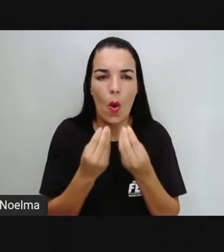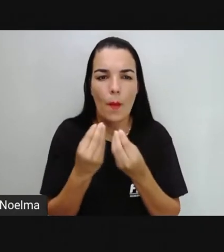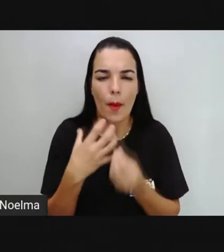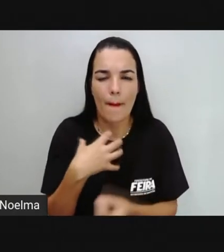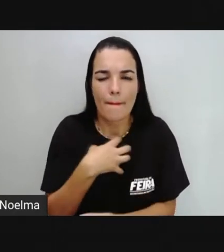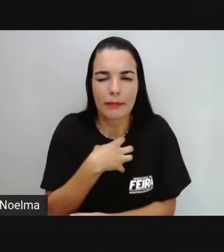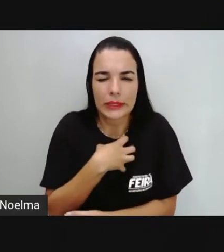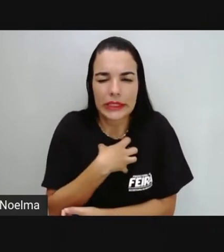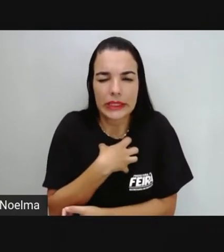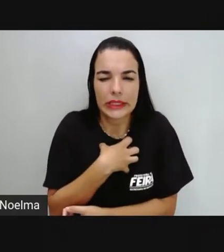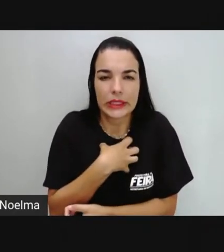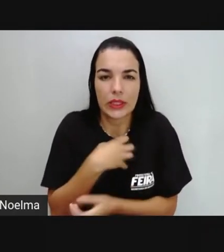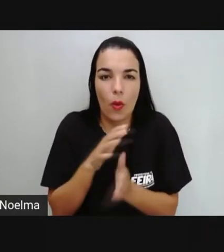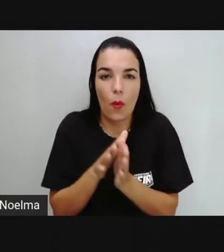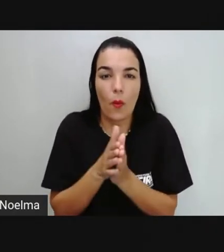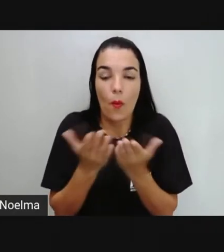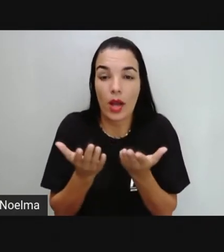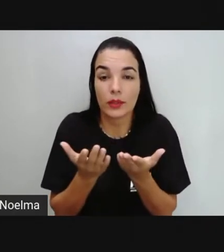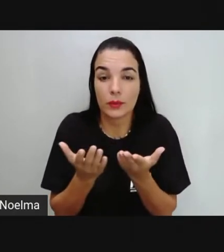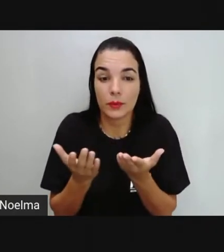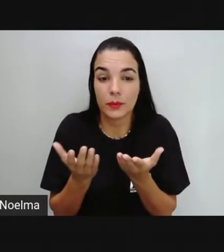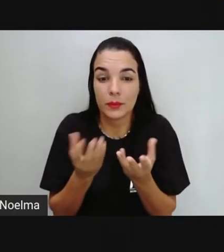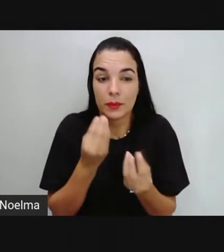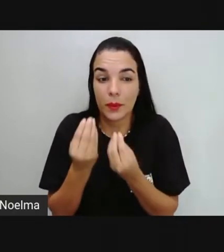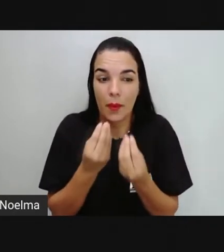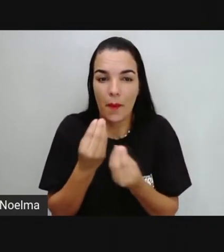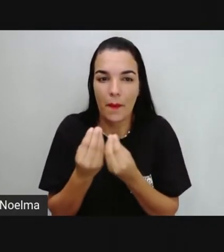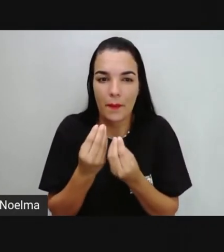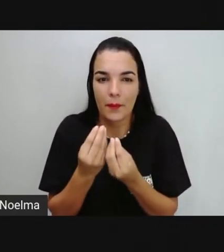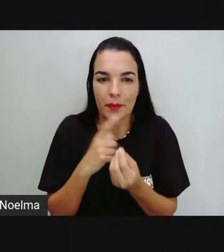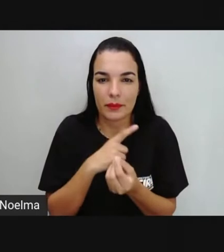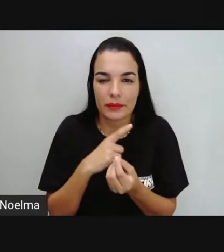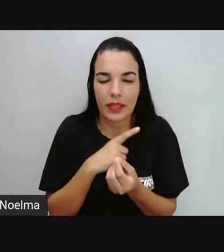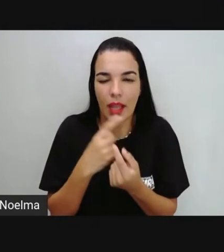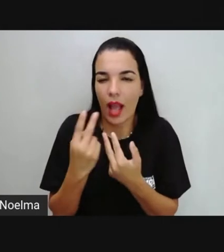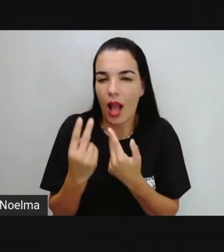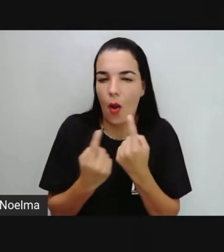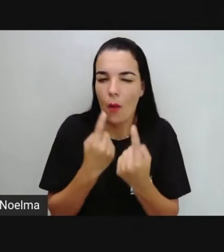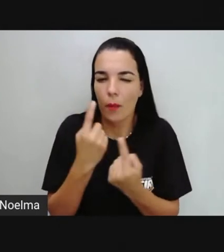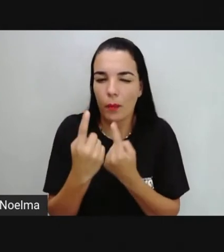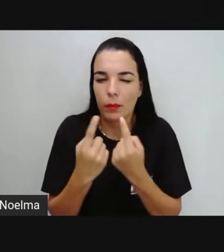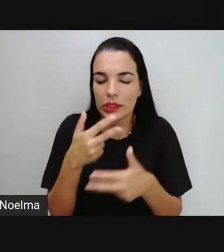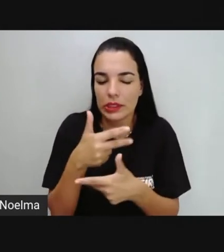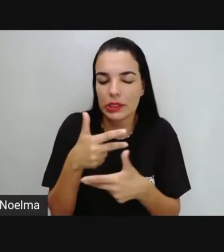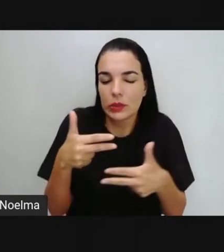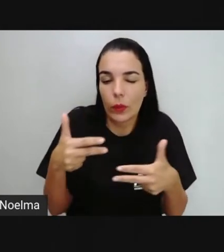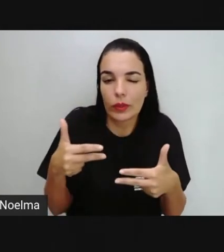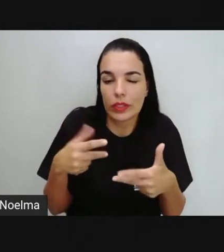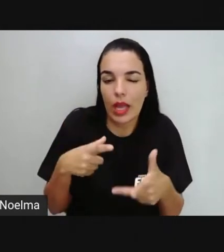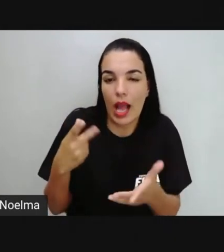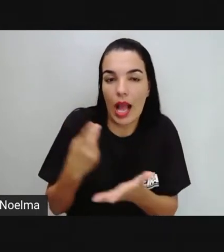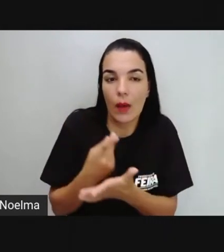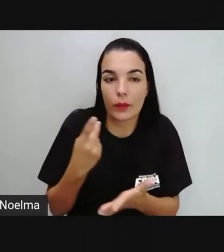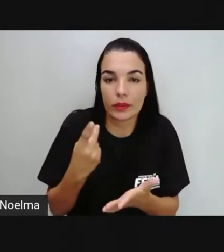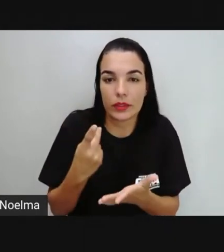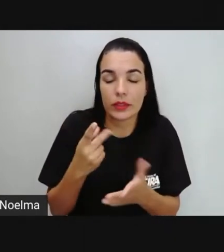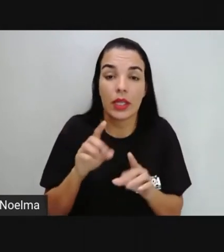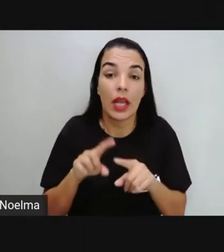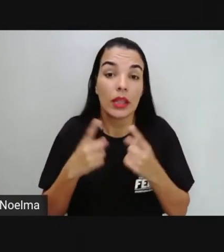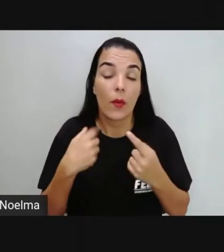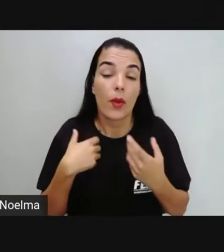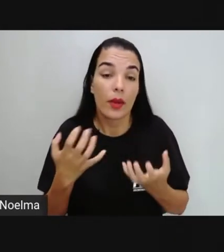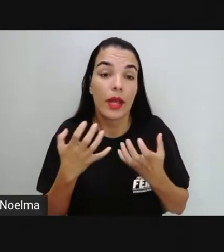Dentro dessa caixinha tem algumas situações e aí eu quero saber como é que vocês se